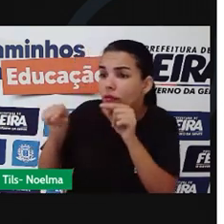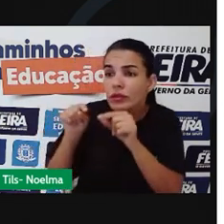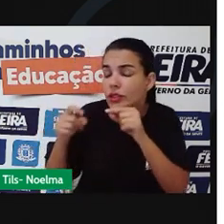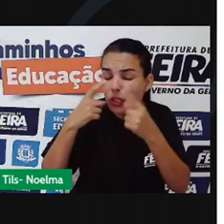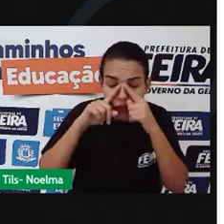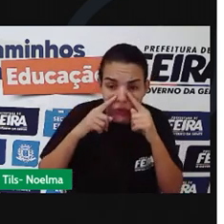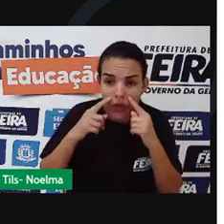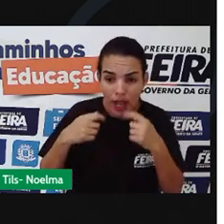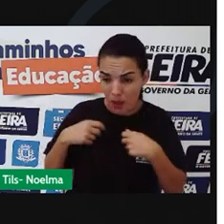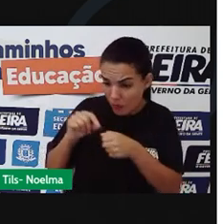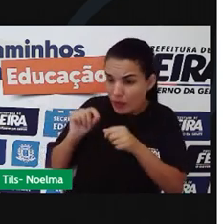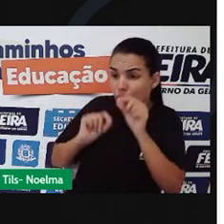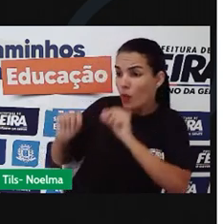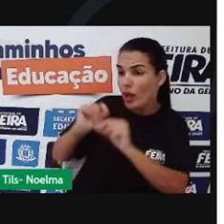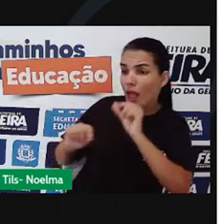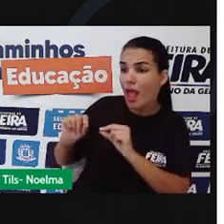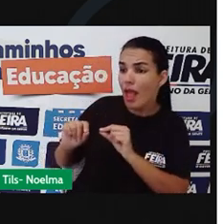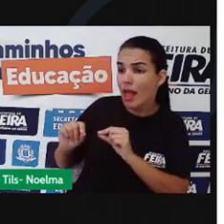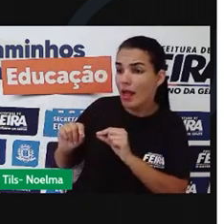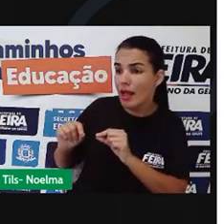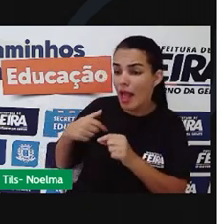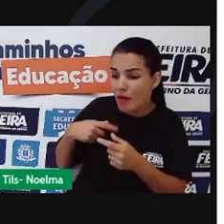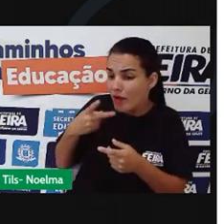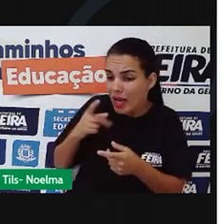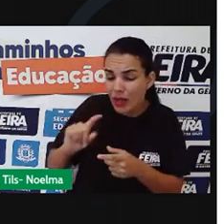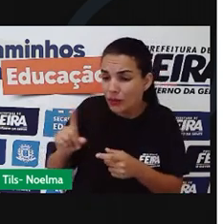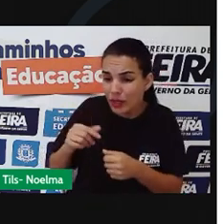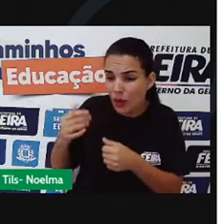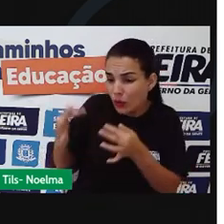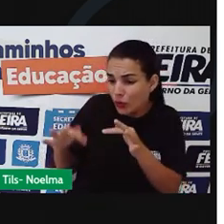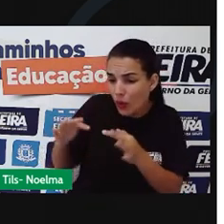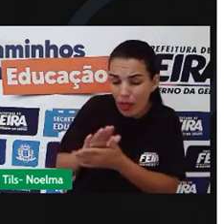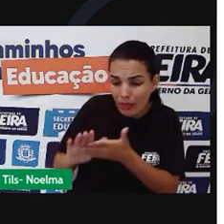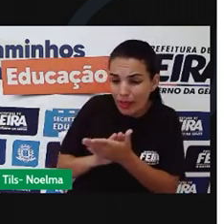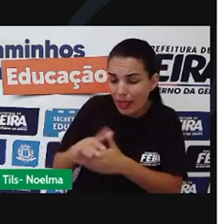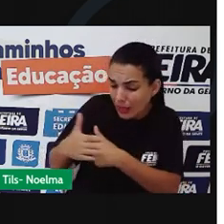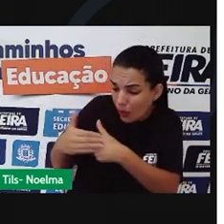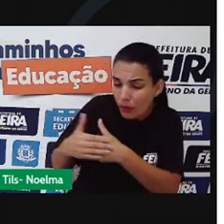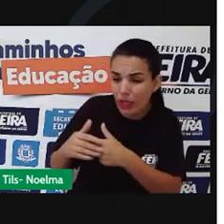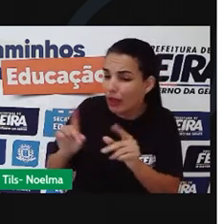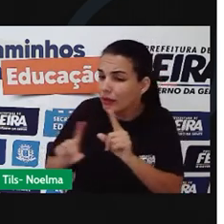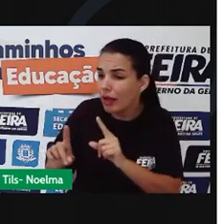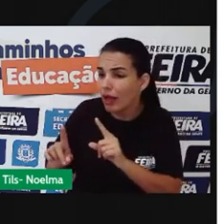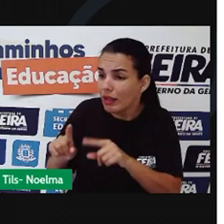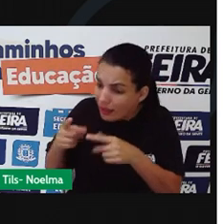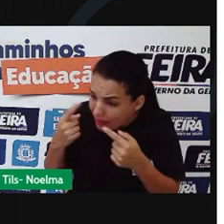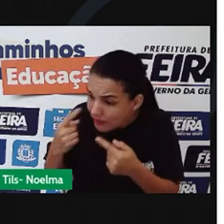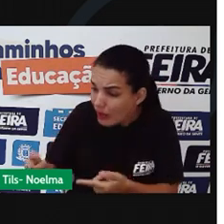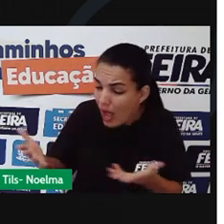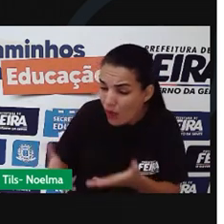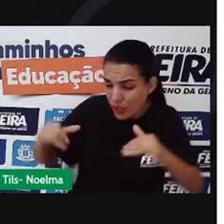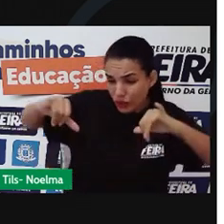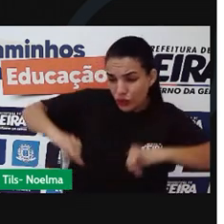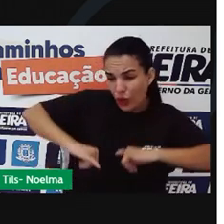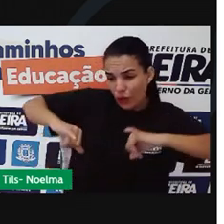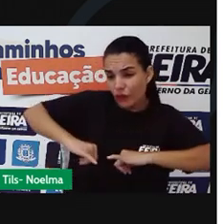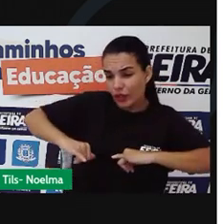te fiz? Eu falei que não queria te magoar e nem te domesticar. Olha aí, você está sofrendo.